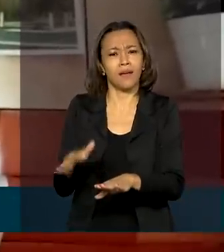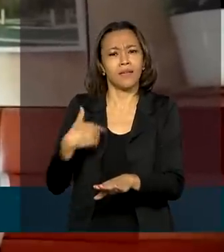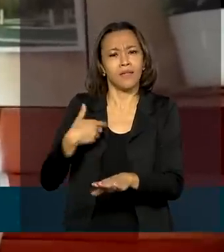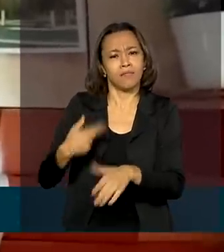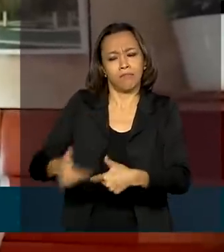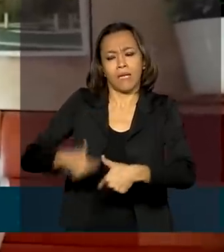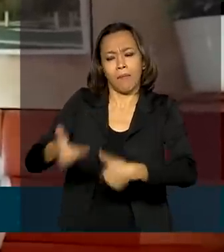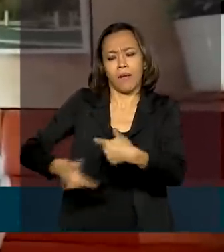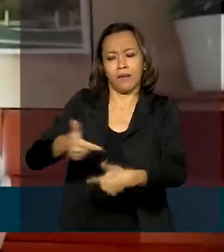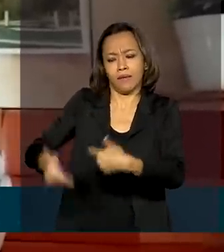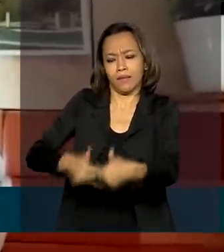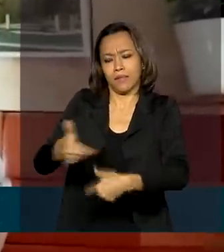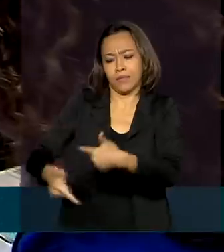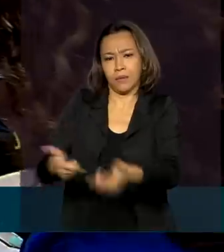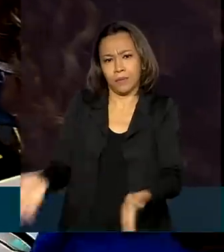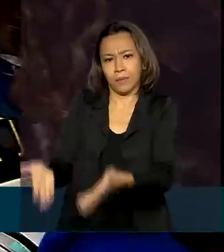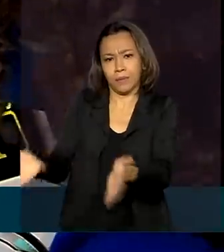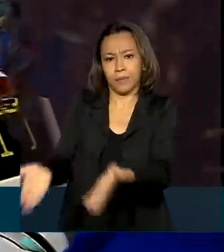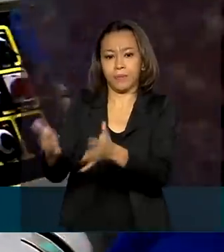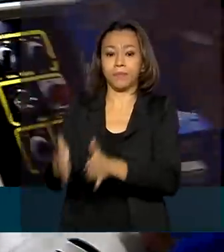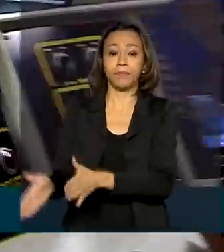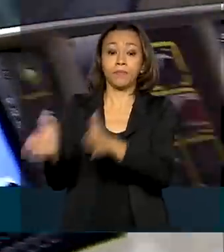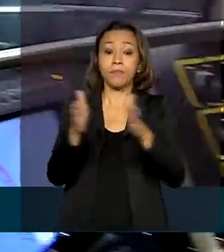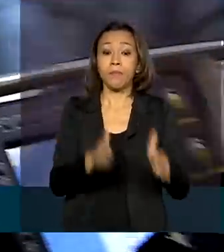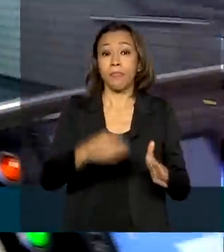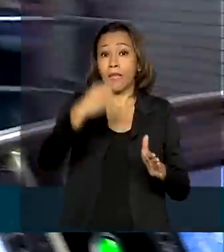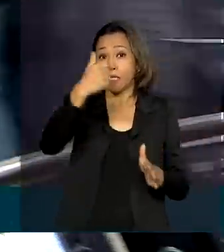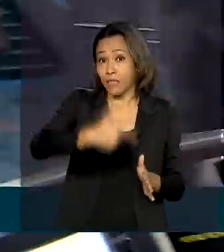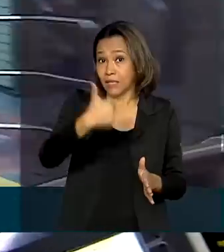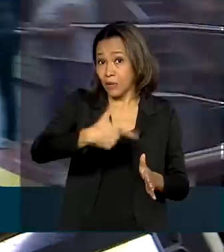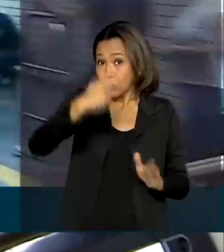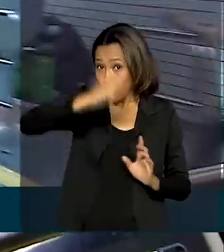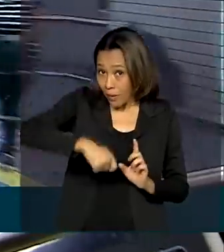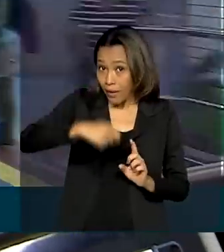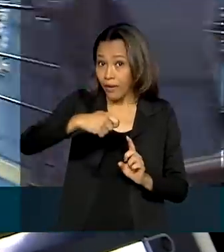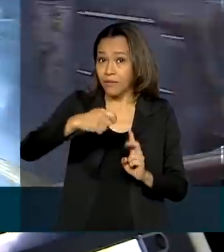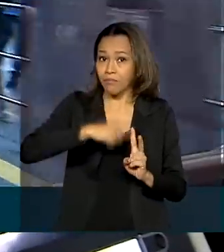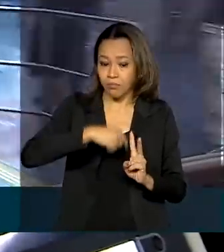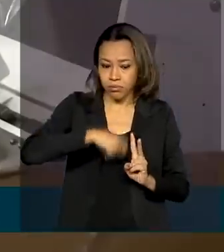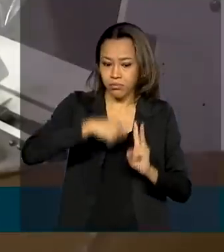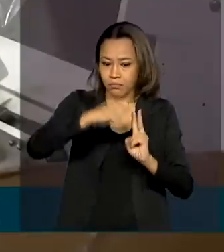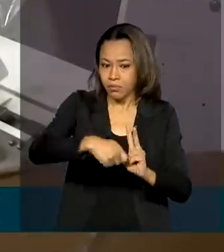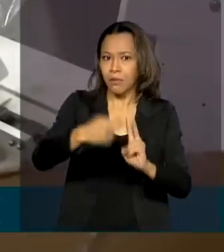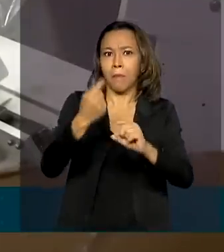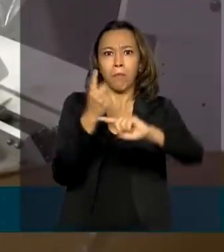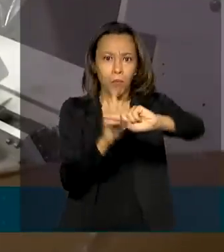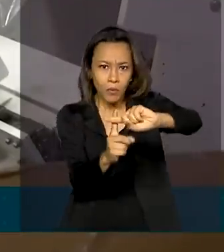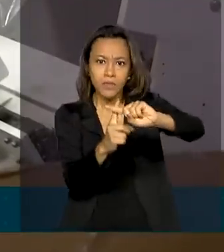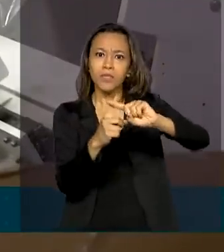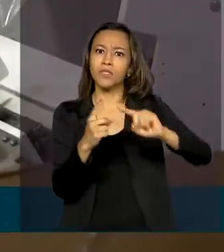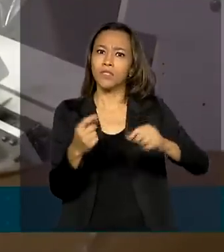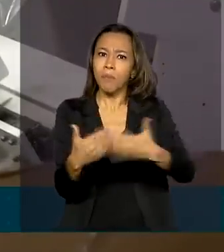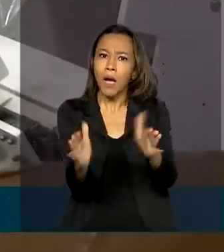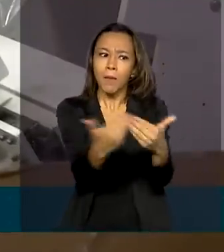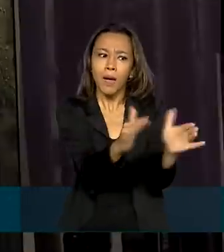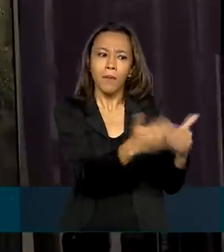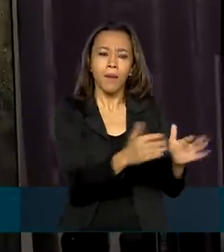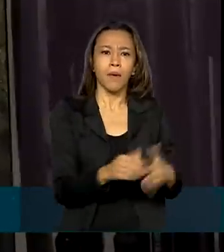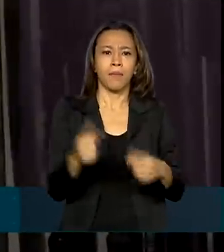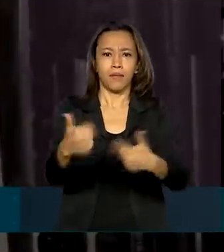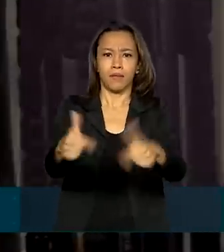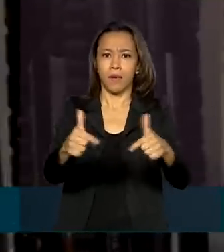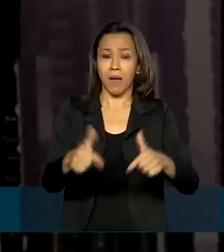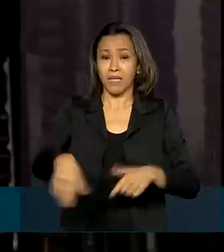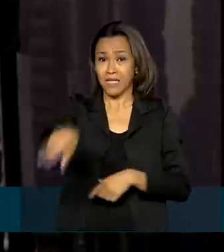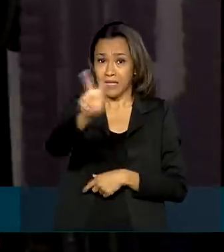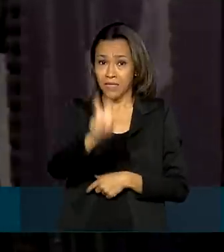ONG trabalhando, desenvolvendo esse trabalho. Foi o segundo mês consecutivo com saldo positivo na geração de empregos. Cinco